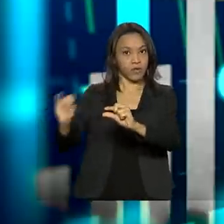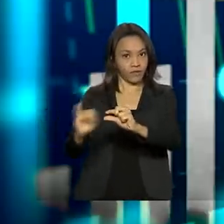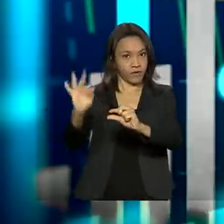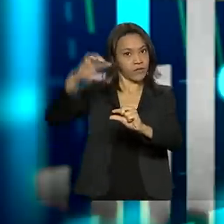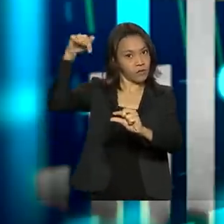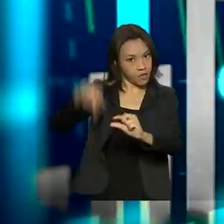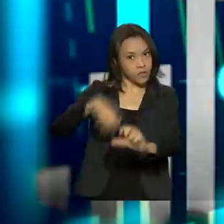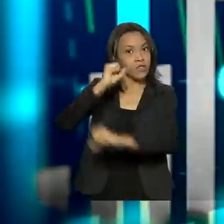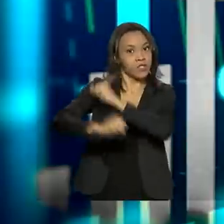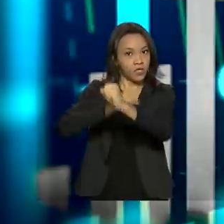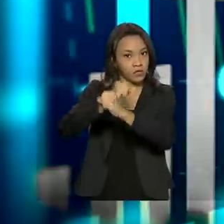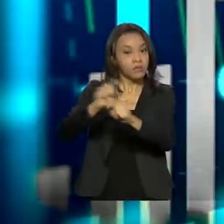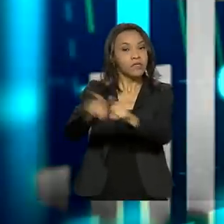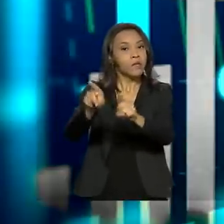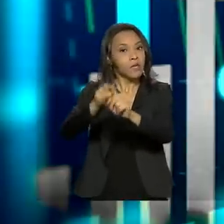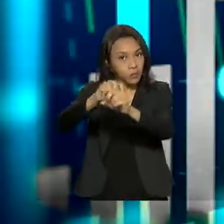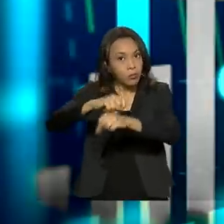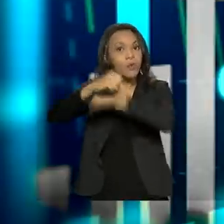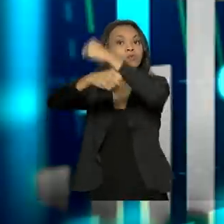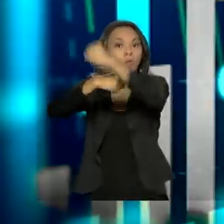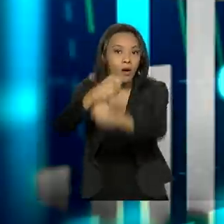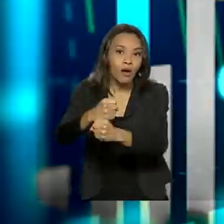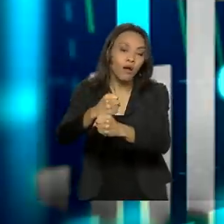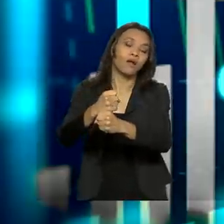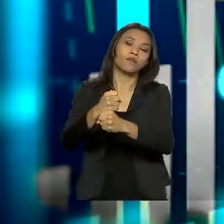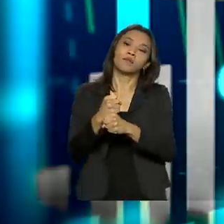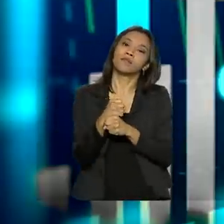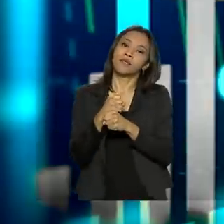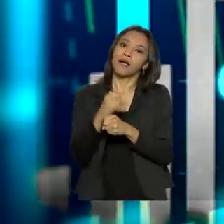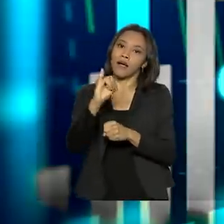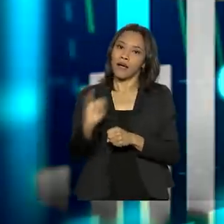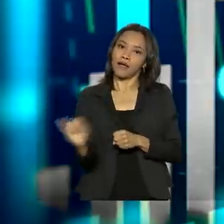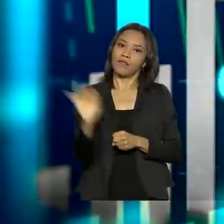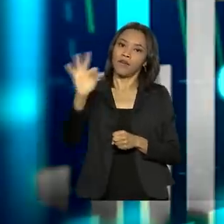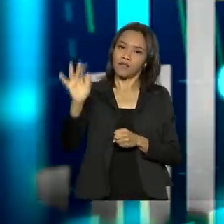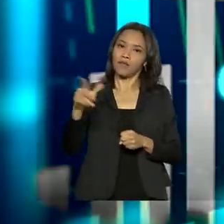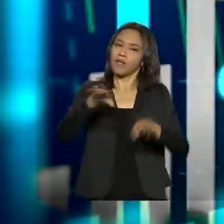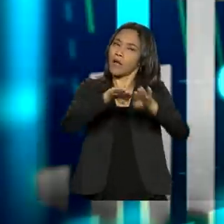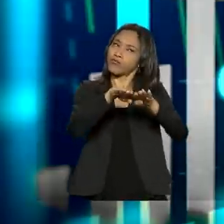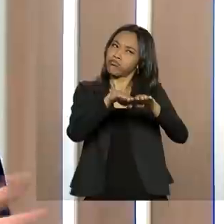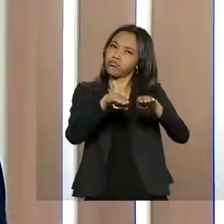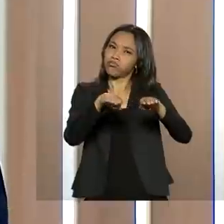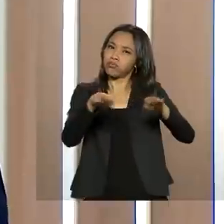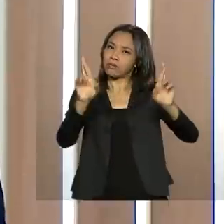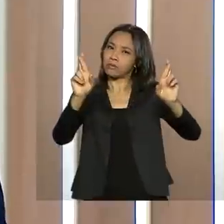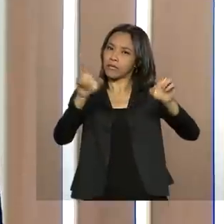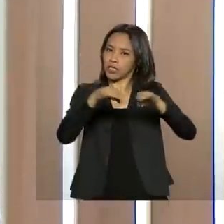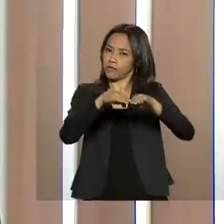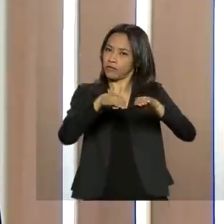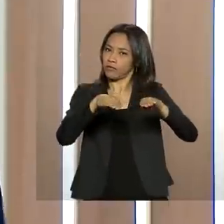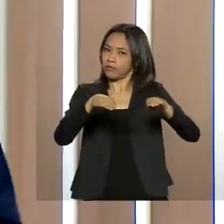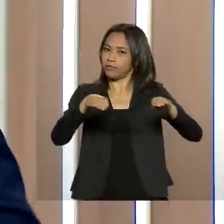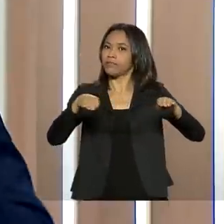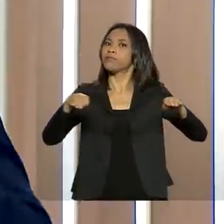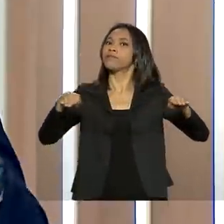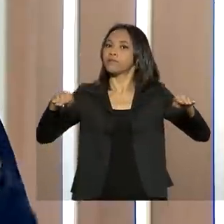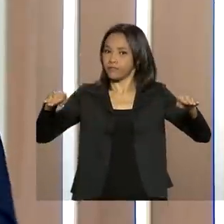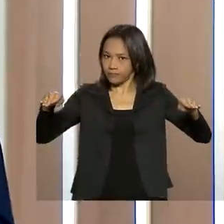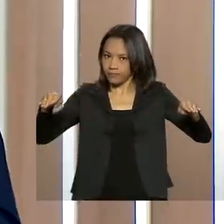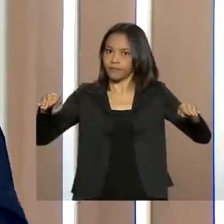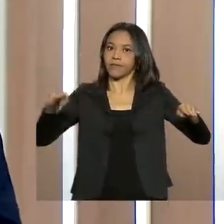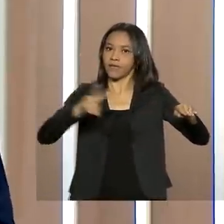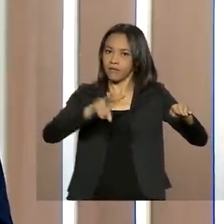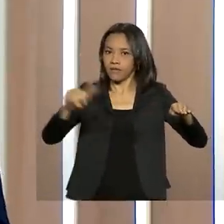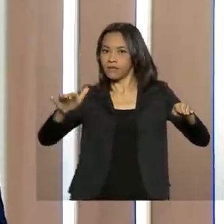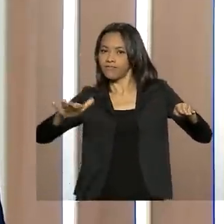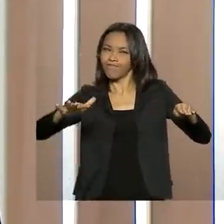este ano, mas também no ano que vem a inflação está razoavelmente estabilizada, a expectativa está estabilizada, que deve